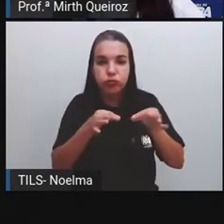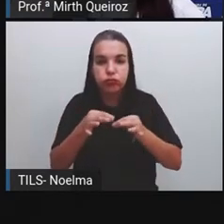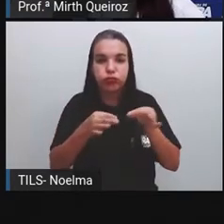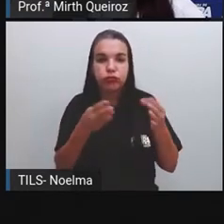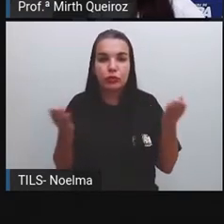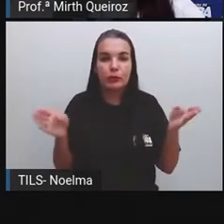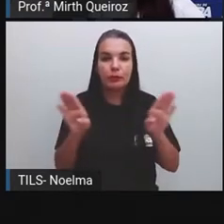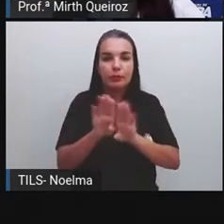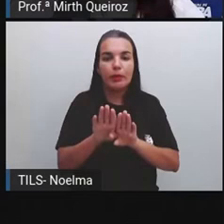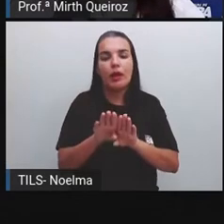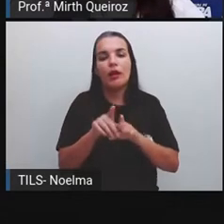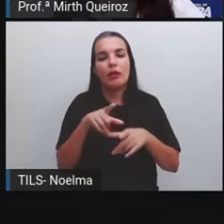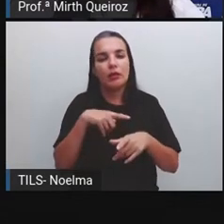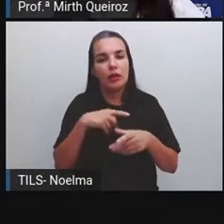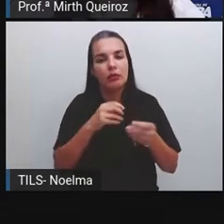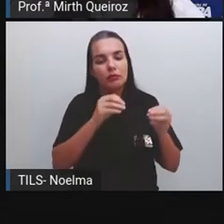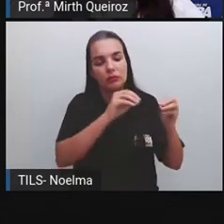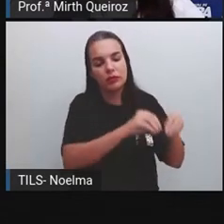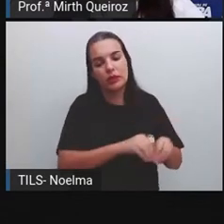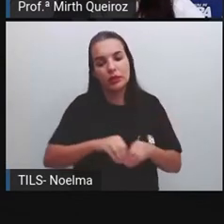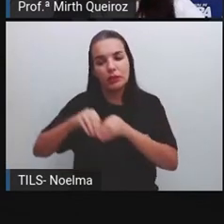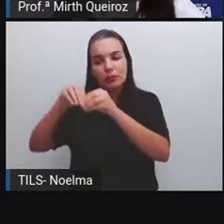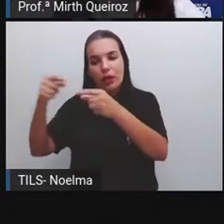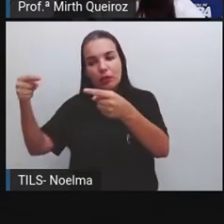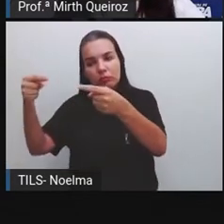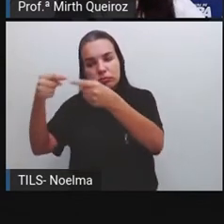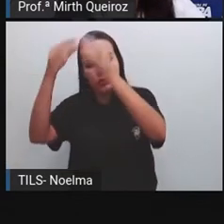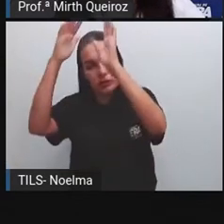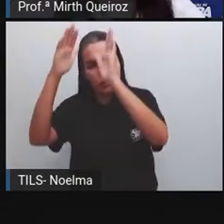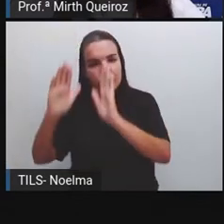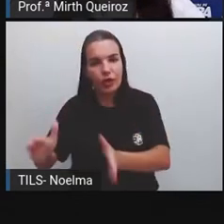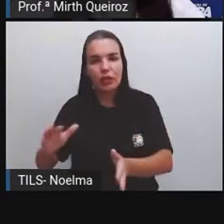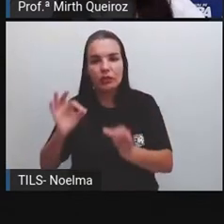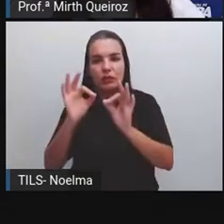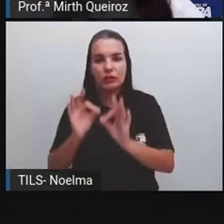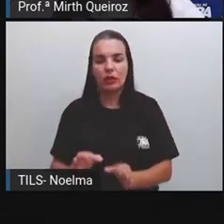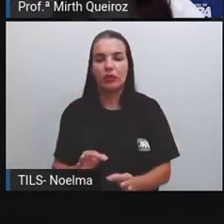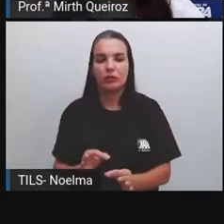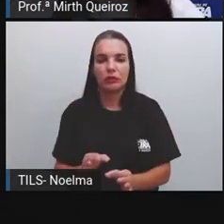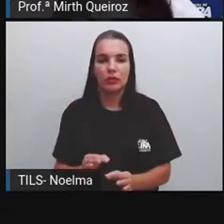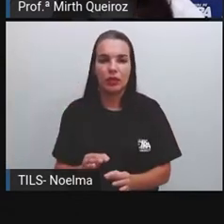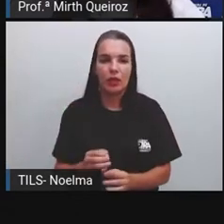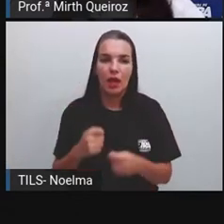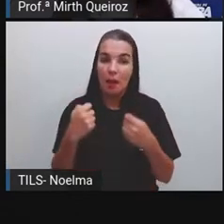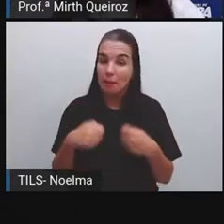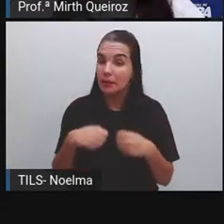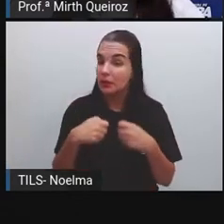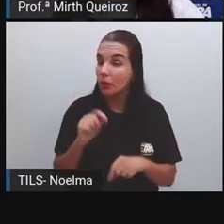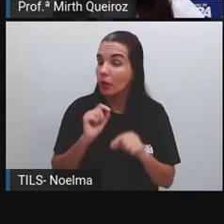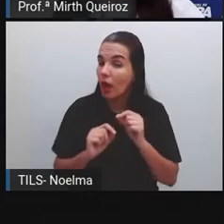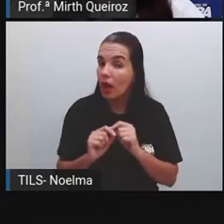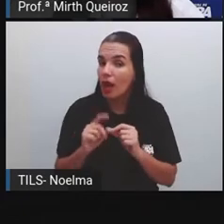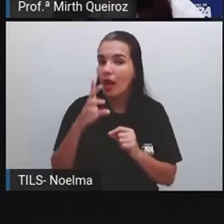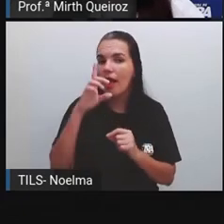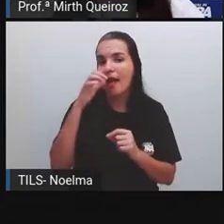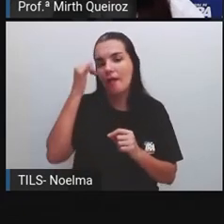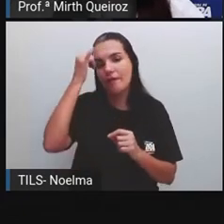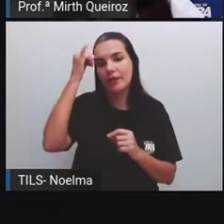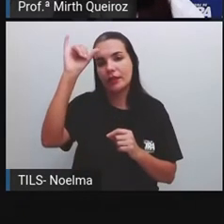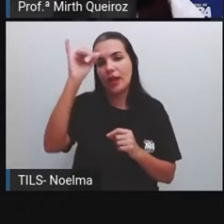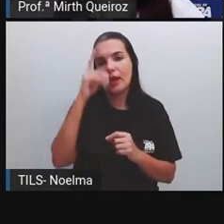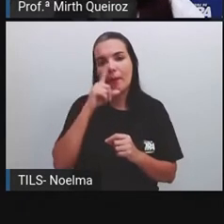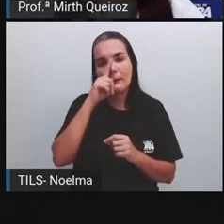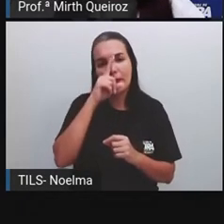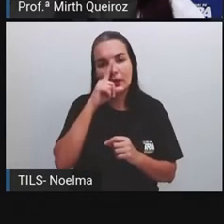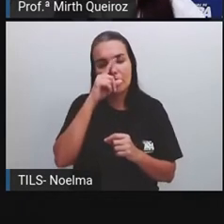armazenados e encaminhados a um destino adequado, sem que para isso prejudique o ambiente, né?